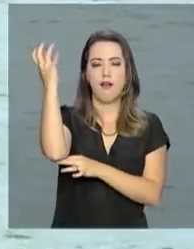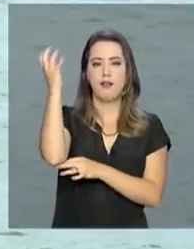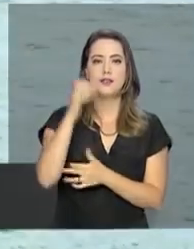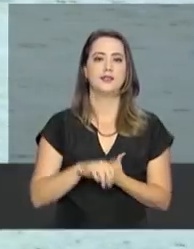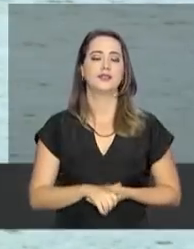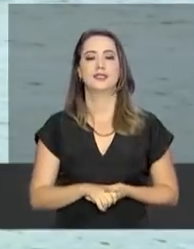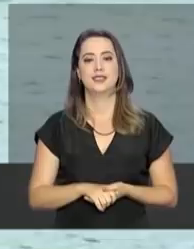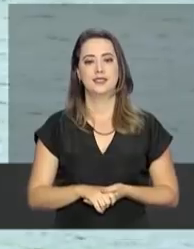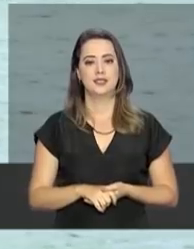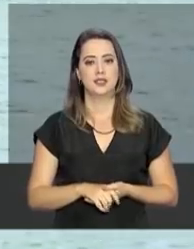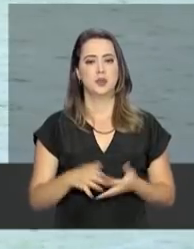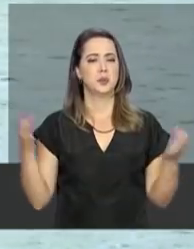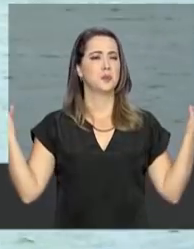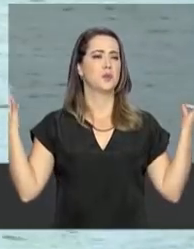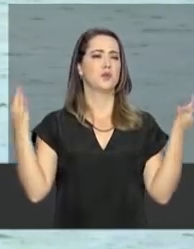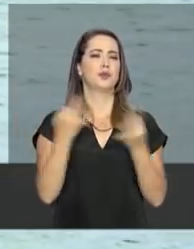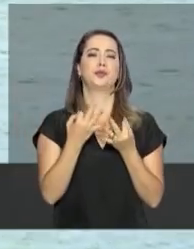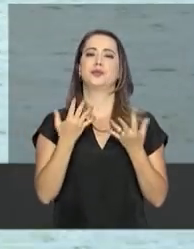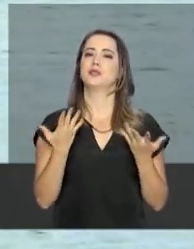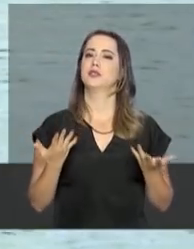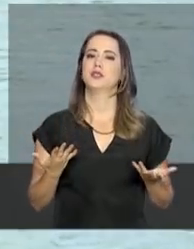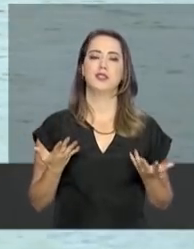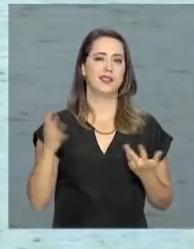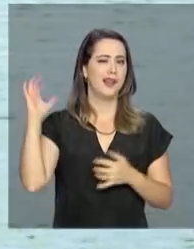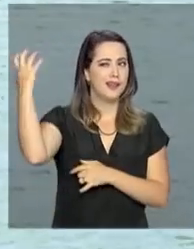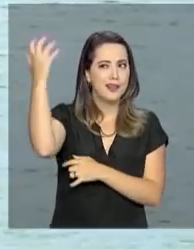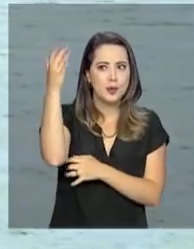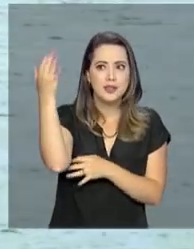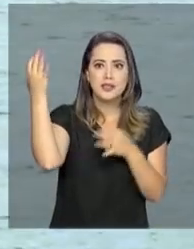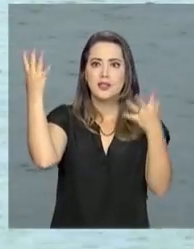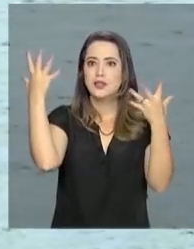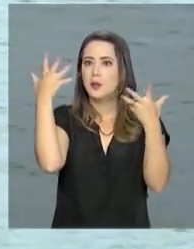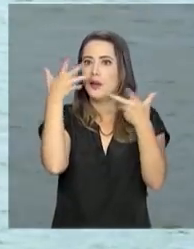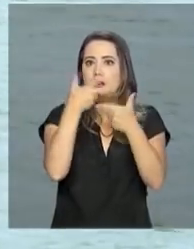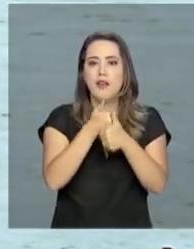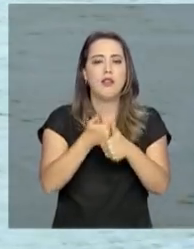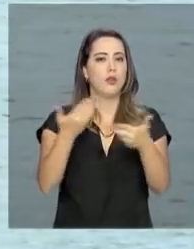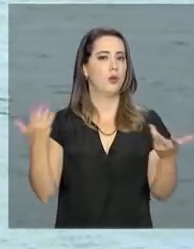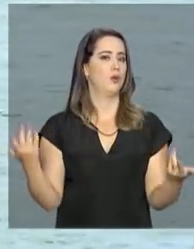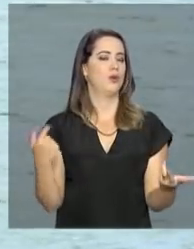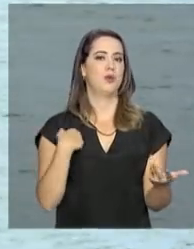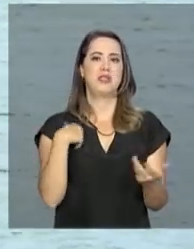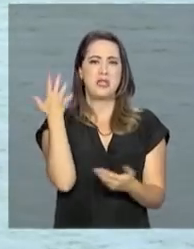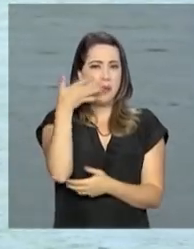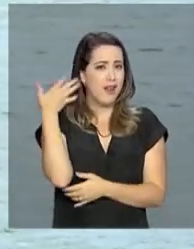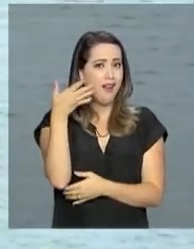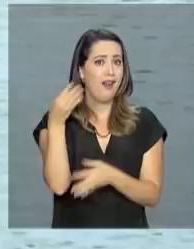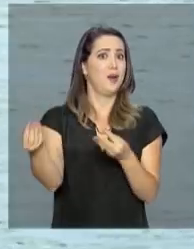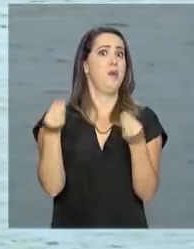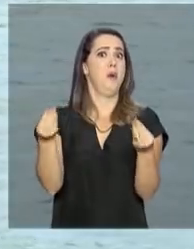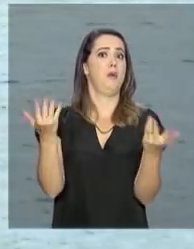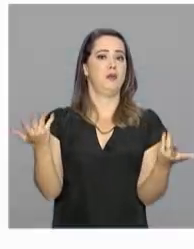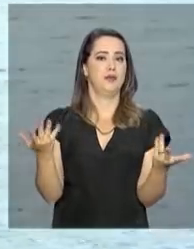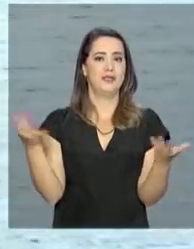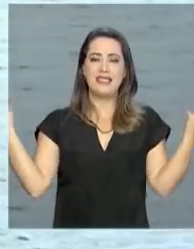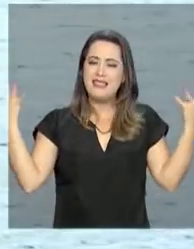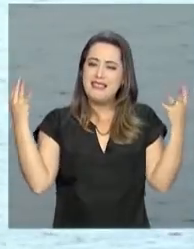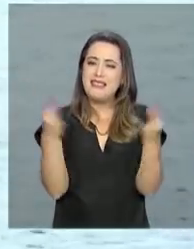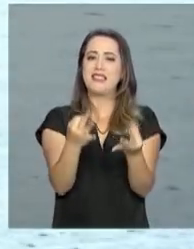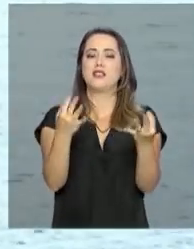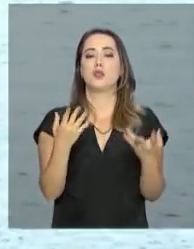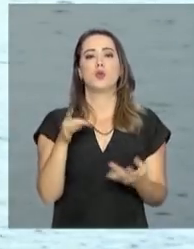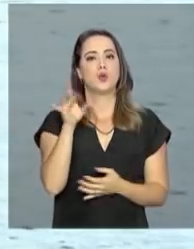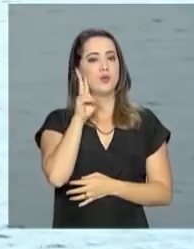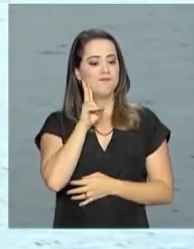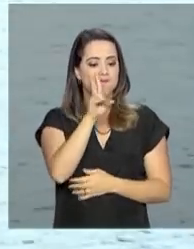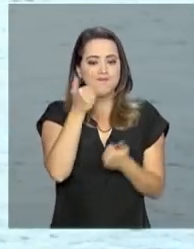beleza indescritível. Eu posso tentar explicar, mas ainda não vou chegar perto de como é lindo esse lugar. Só quem